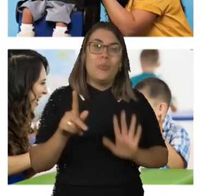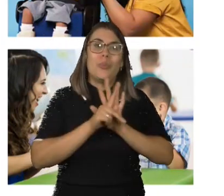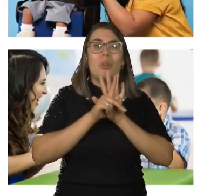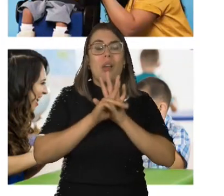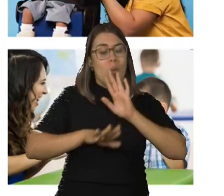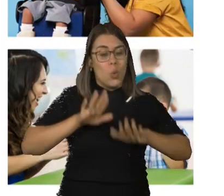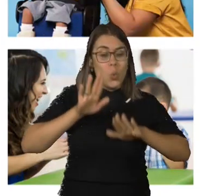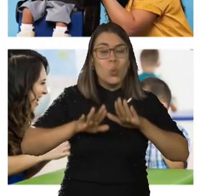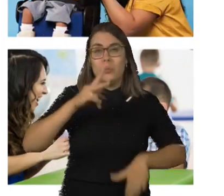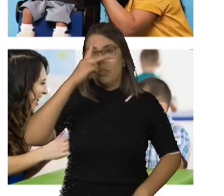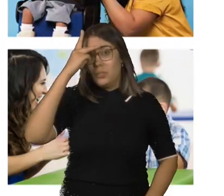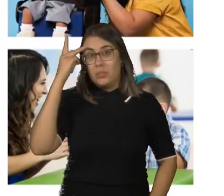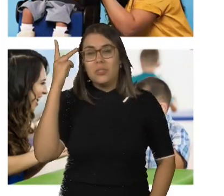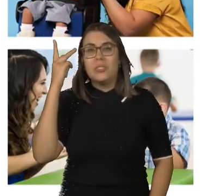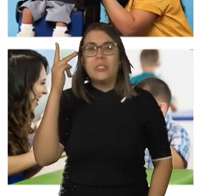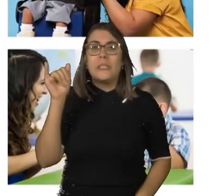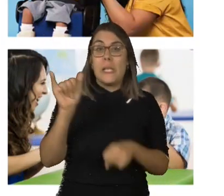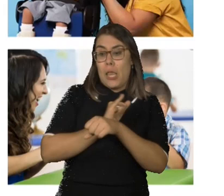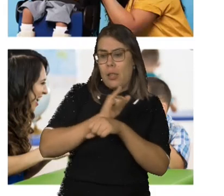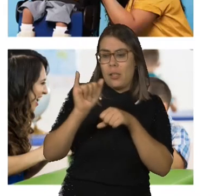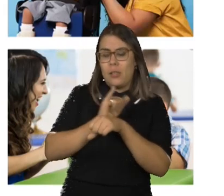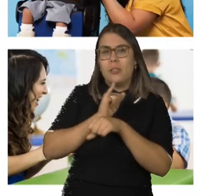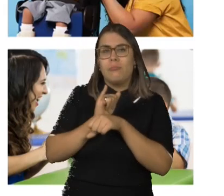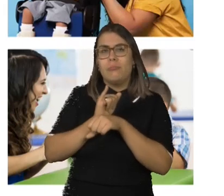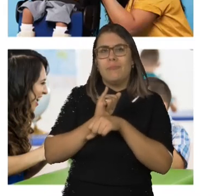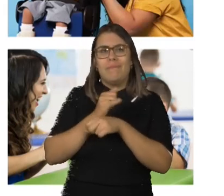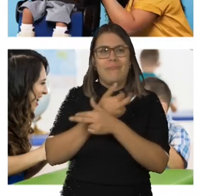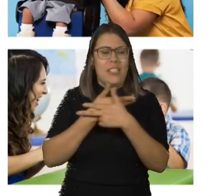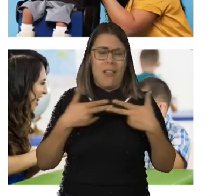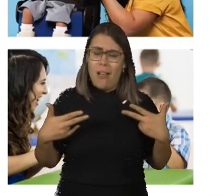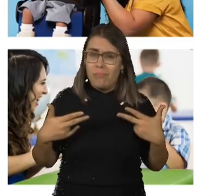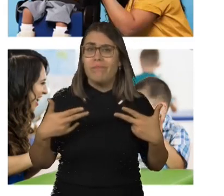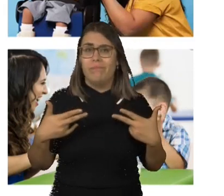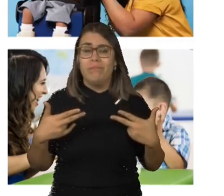com mais dificuldades, outras com menos habilidades, muito variadas.